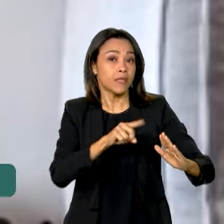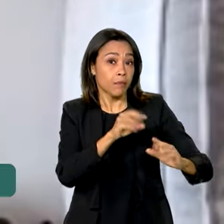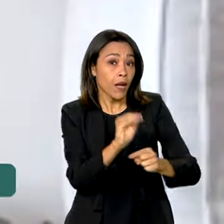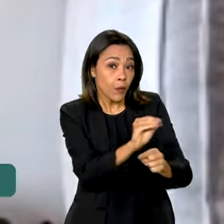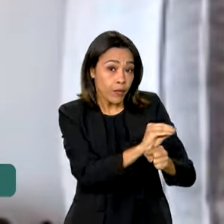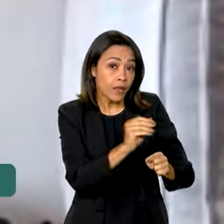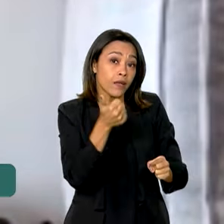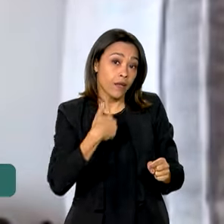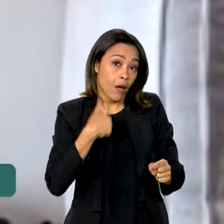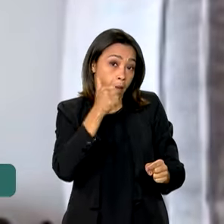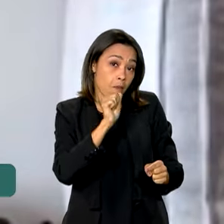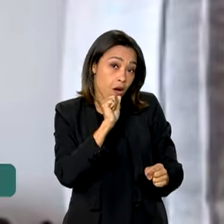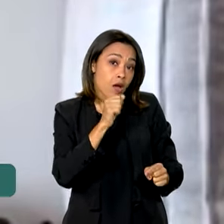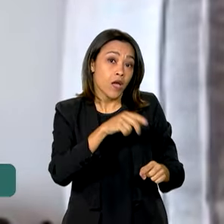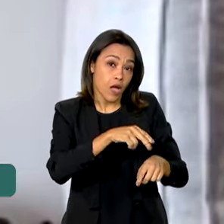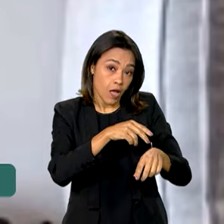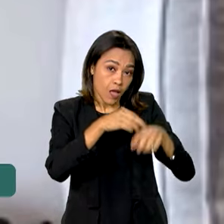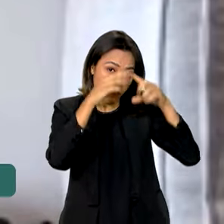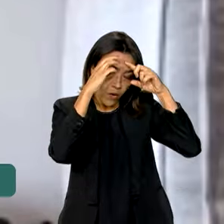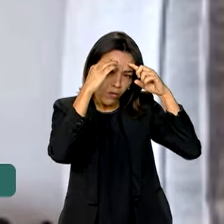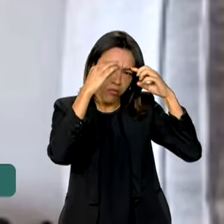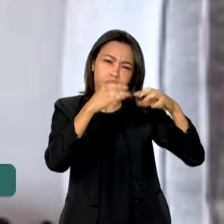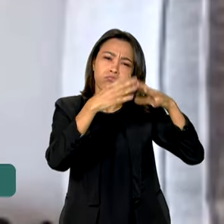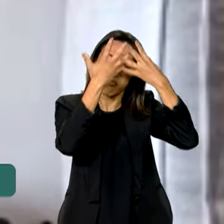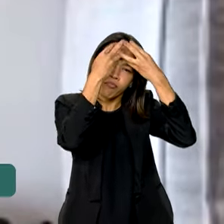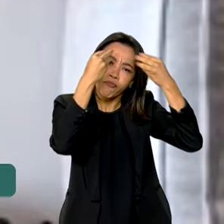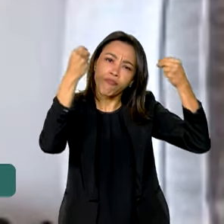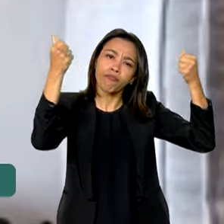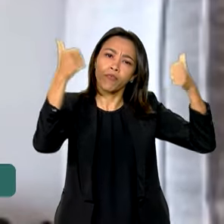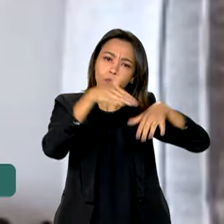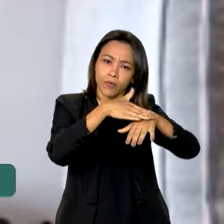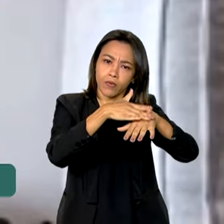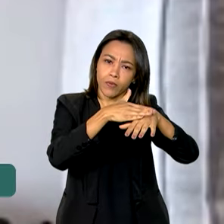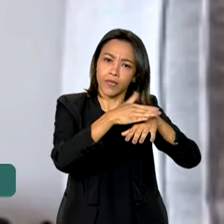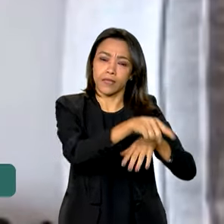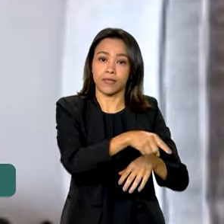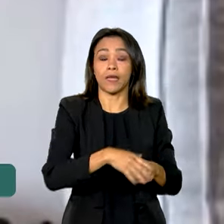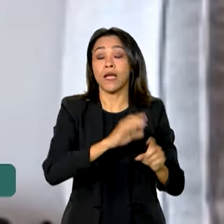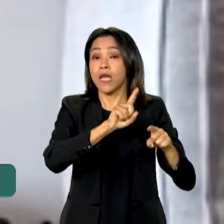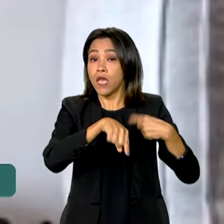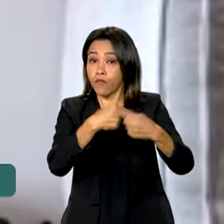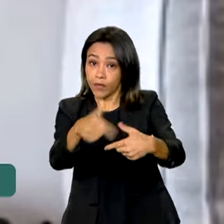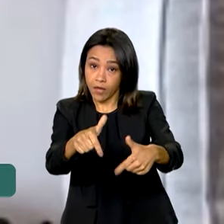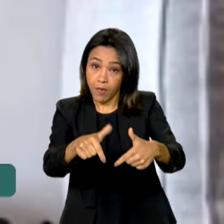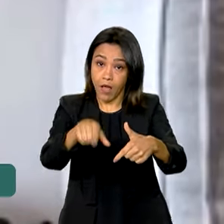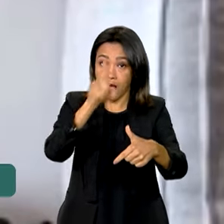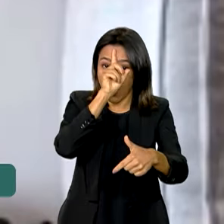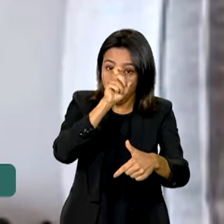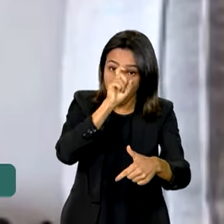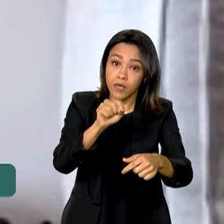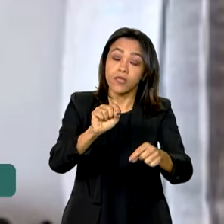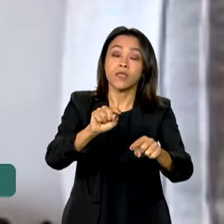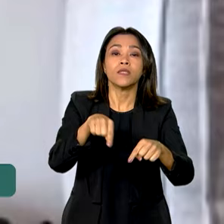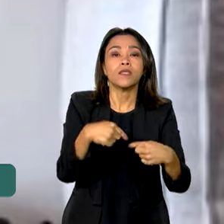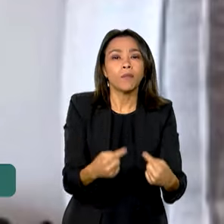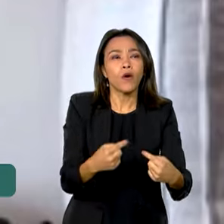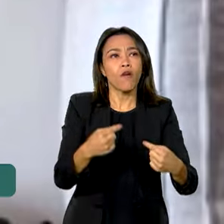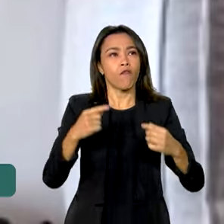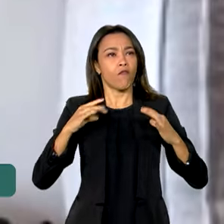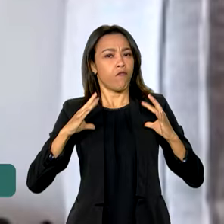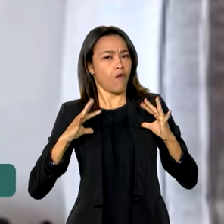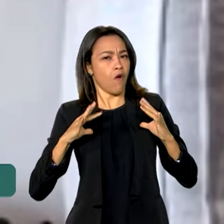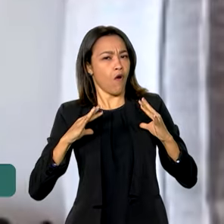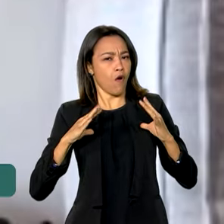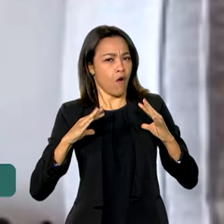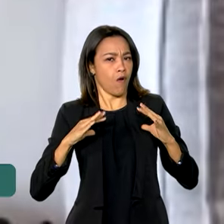com Alzheimer. Eu trabalhei primeiro no Hemocentro, depois eu fui trabalhar na Unimed. Mas no dia de fogo, eu